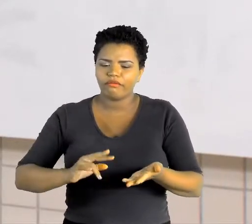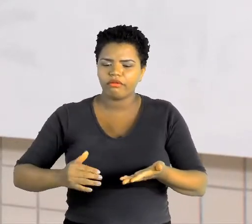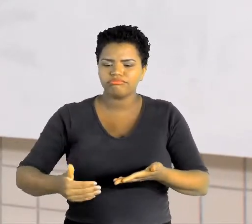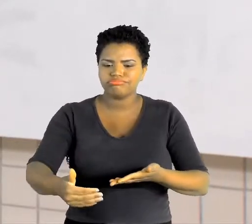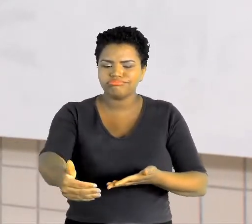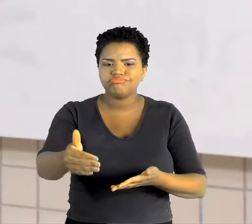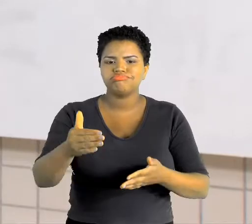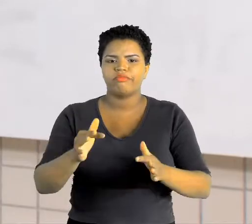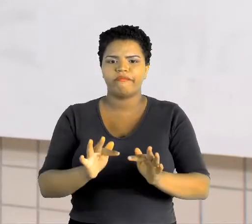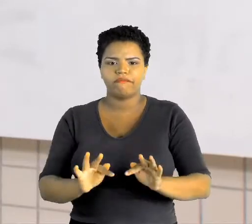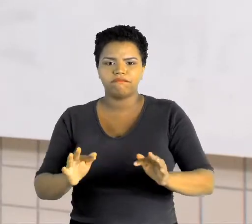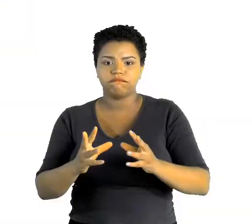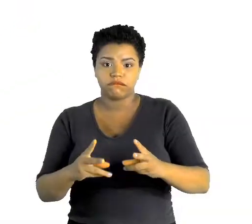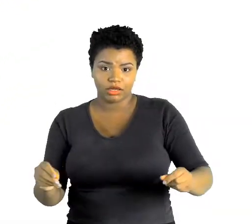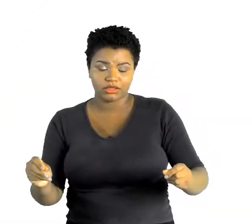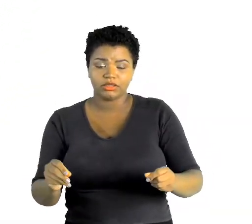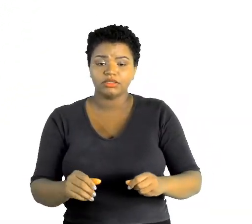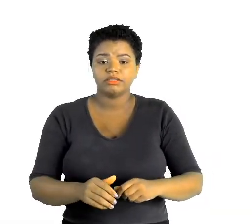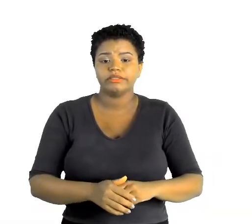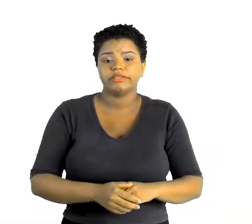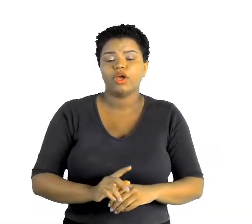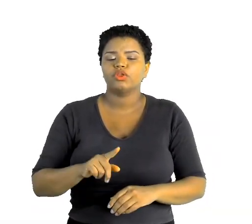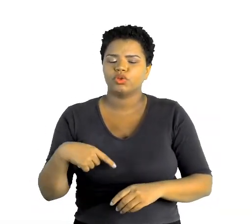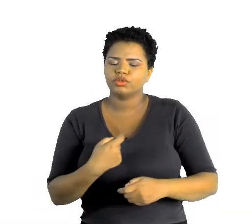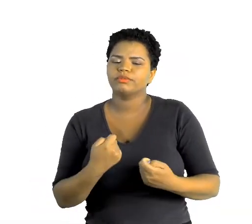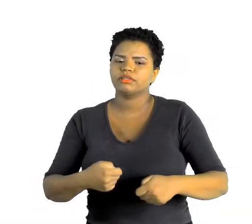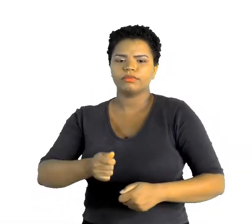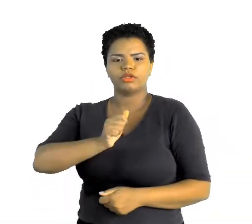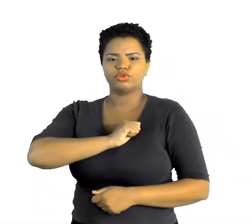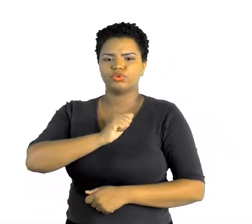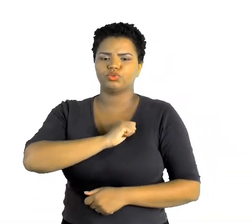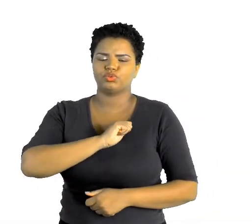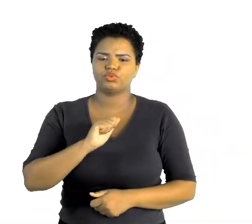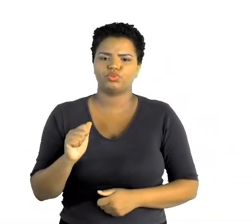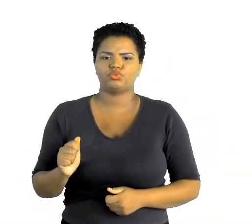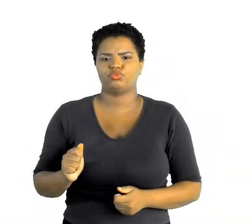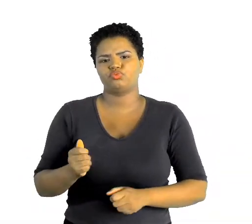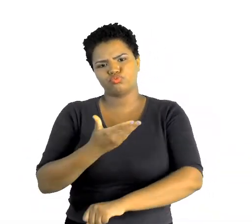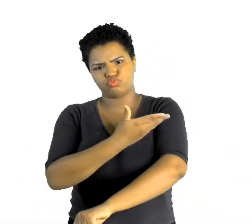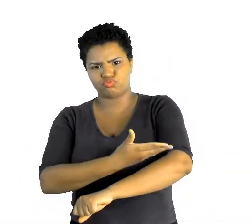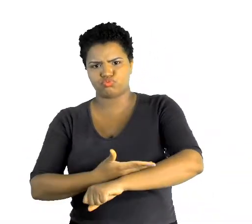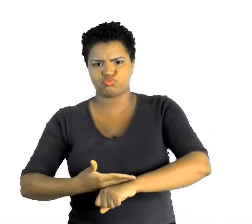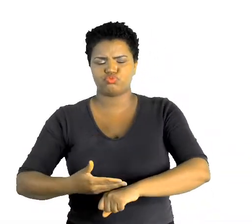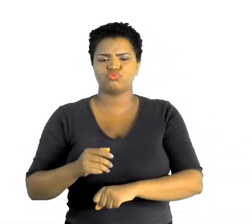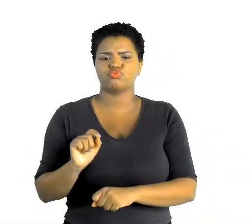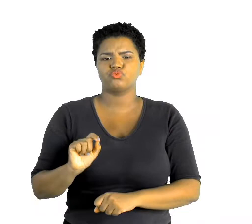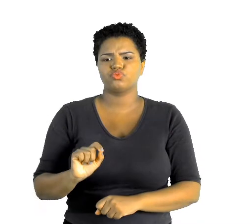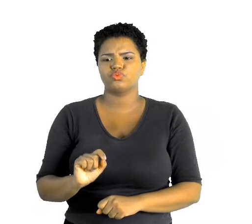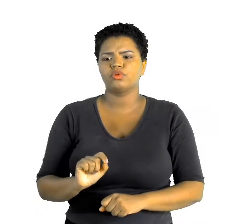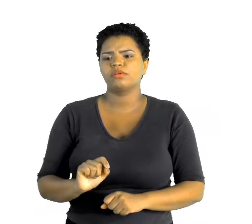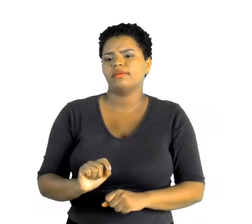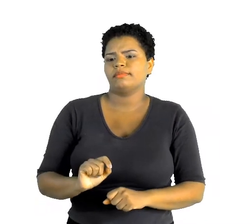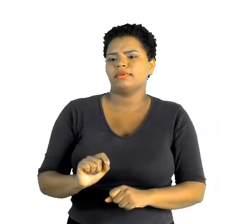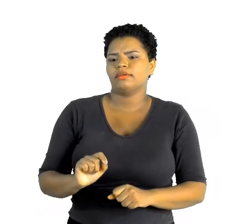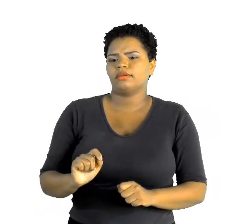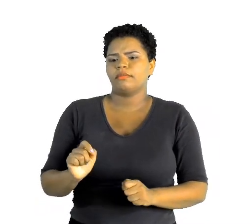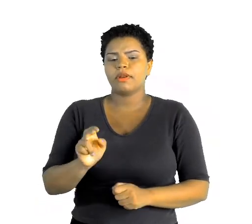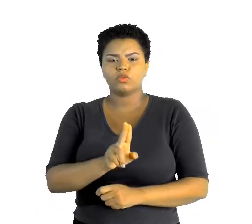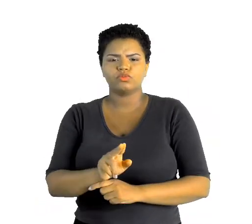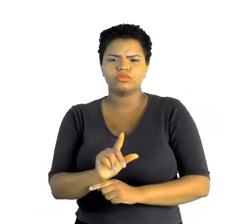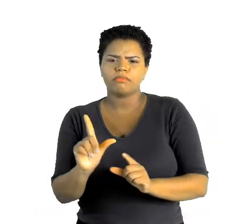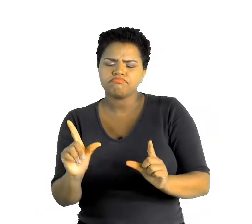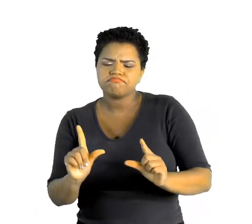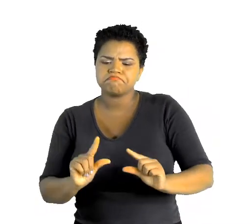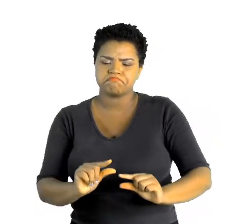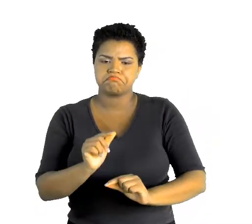atitudes, alguns hábitos, para que a gente economize água e a use menos água na nossa